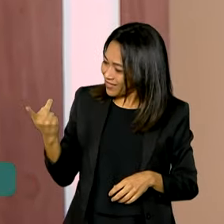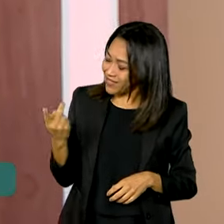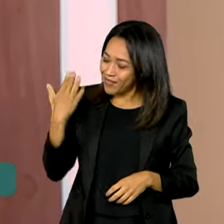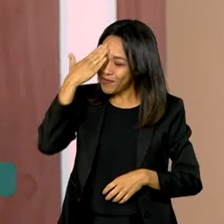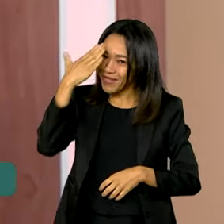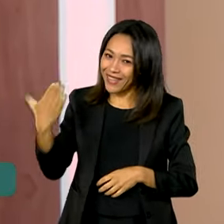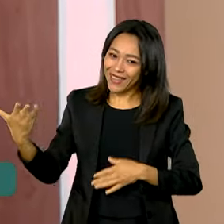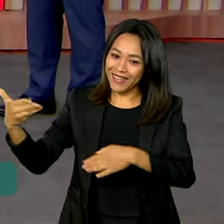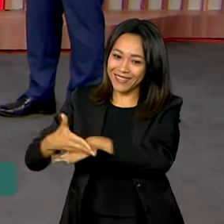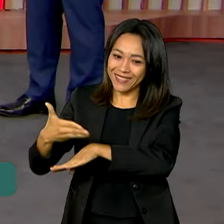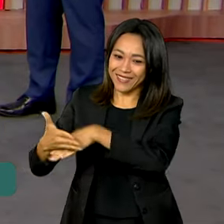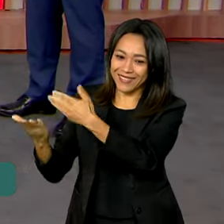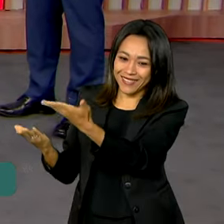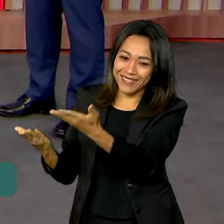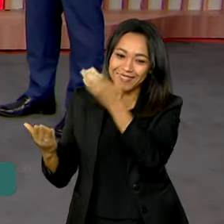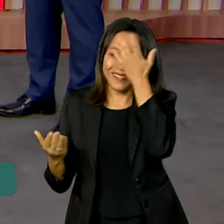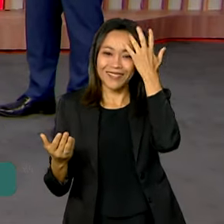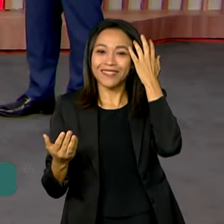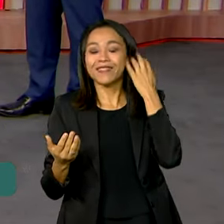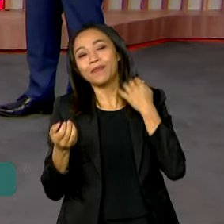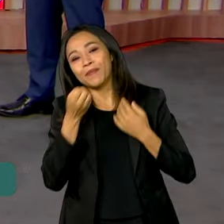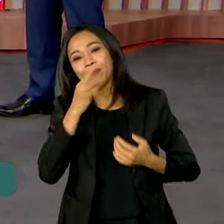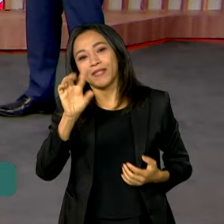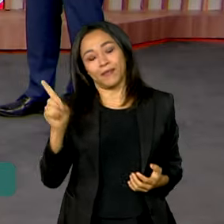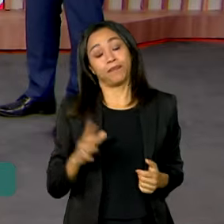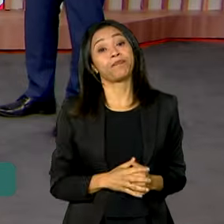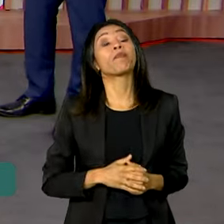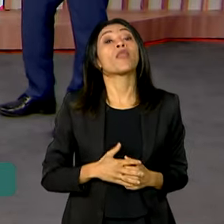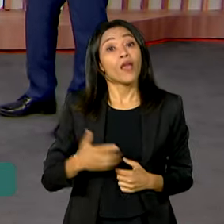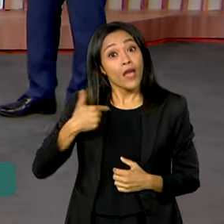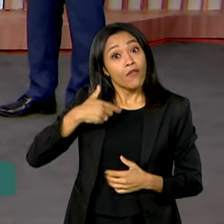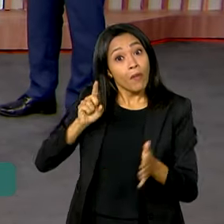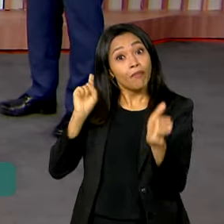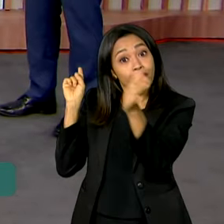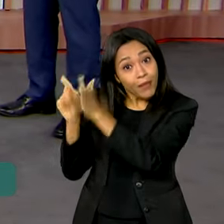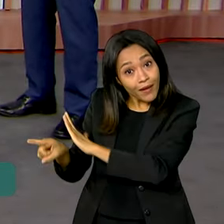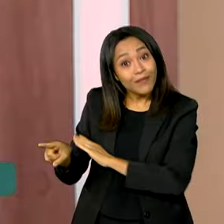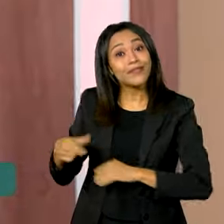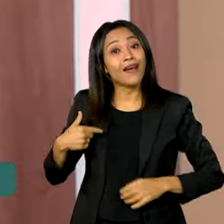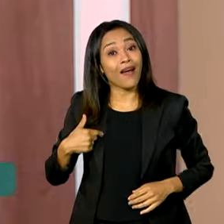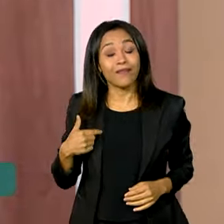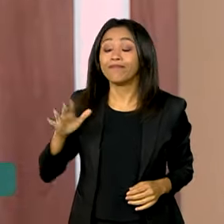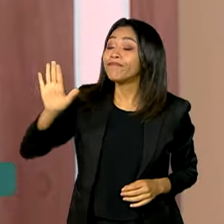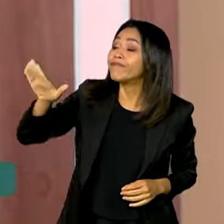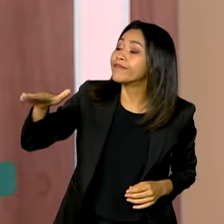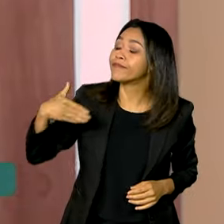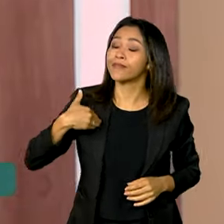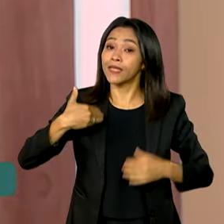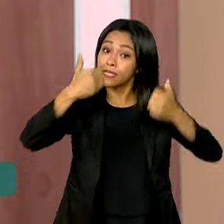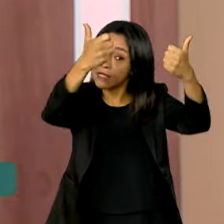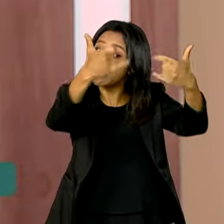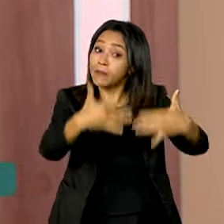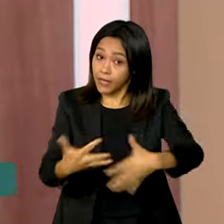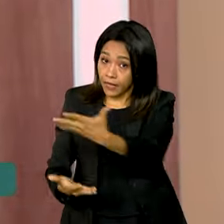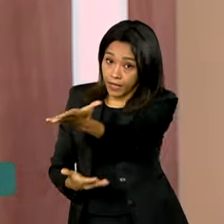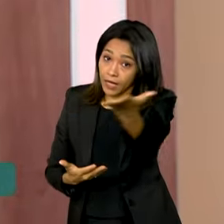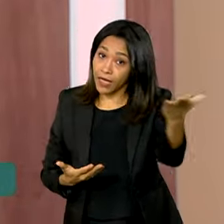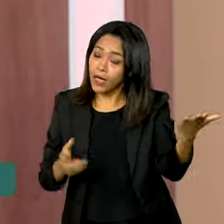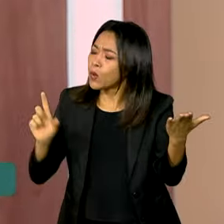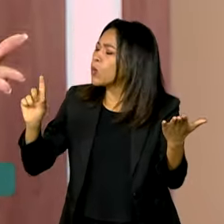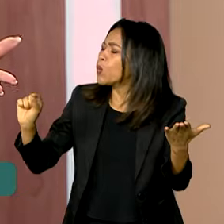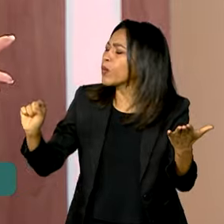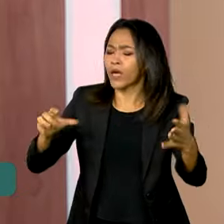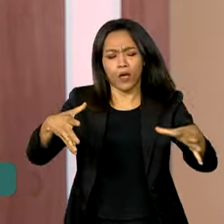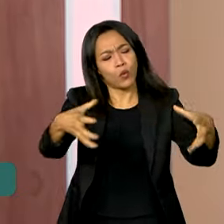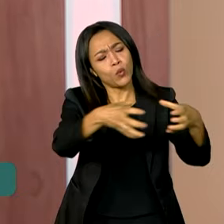Obrigada pela participação. Bom dia, Eu vou aproveitar e já começar com uma pergunta, ministro, explicar para os telespectadores a diferença